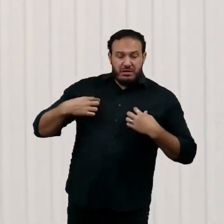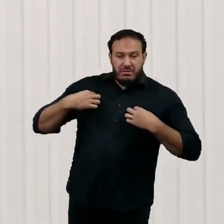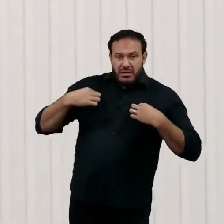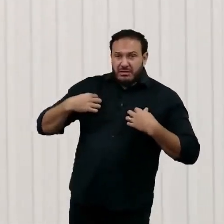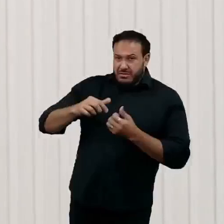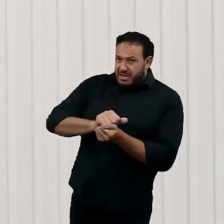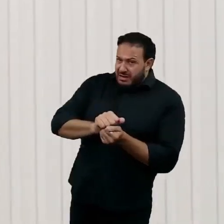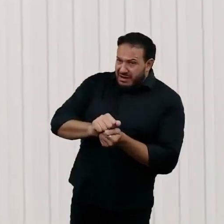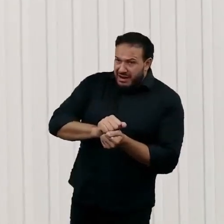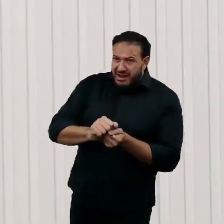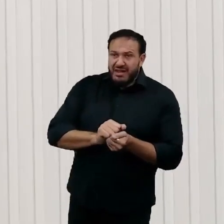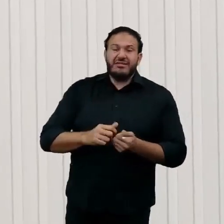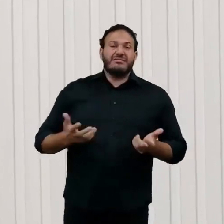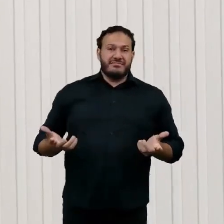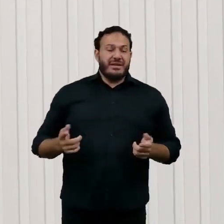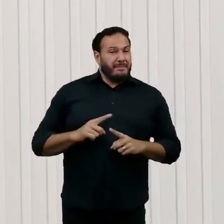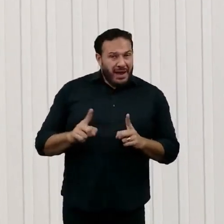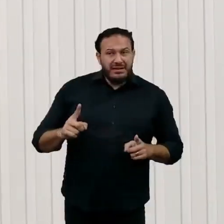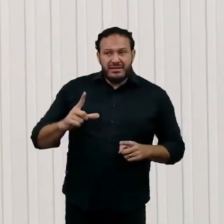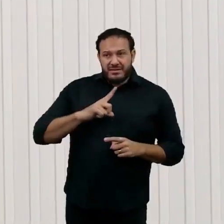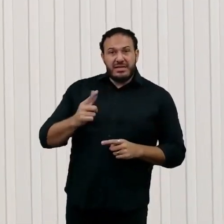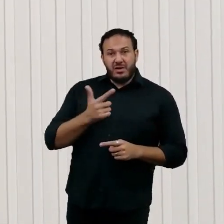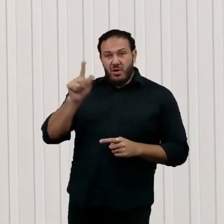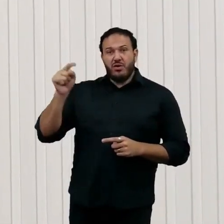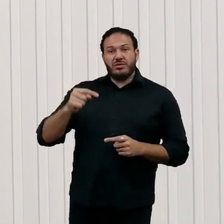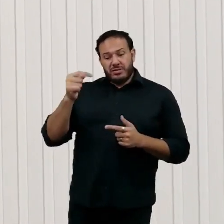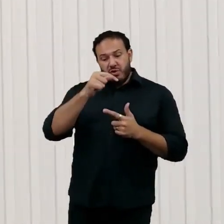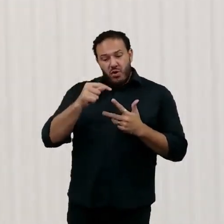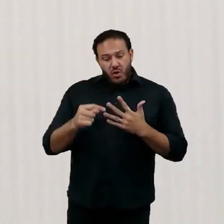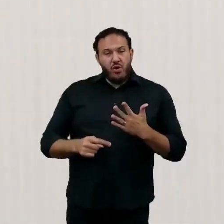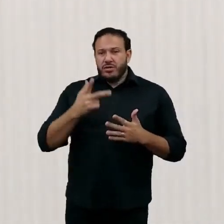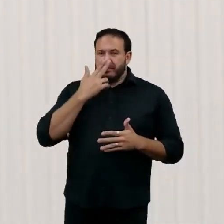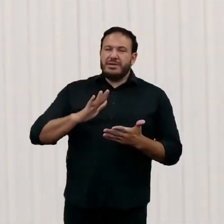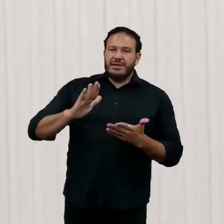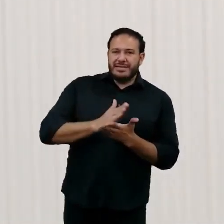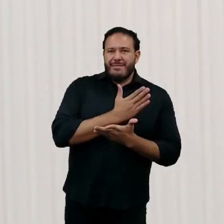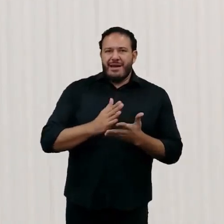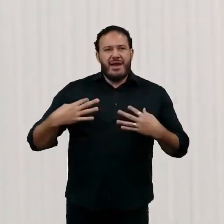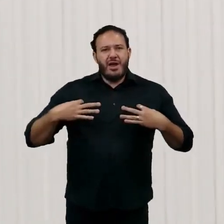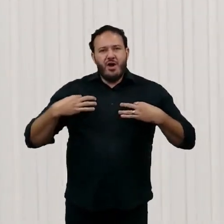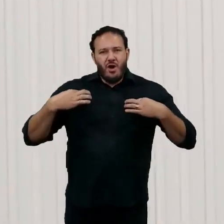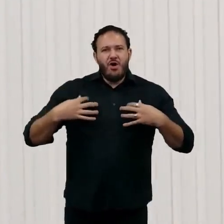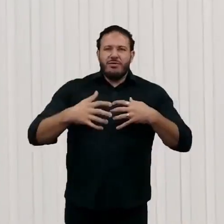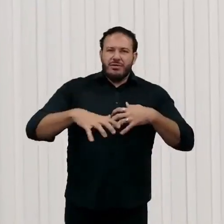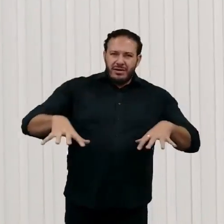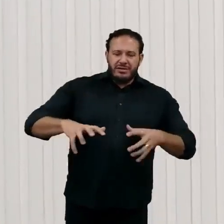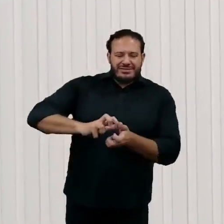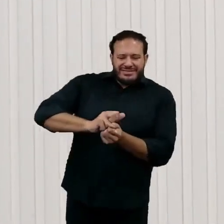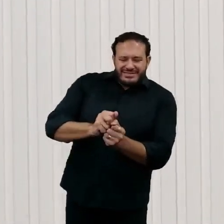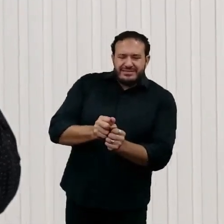dera. Mas tem outras coisas diferentes. você precisa separar as roupas, precisa dar aquela fungada na roupa.